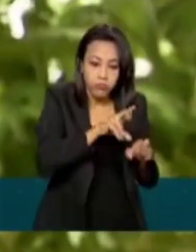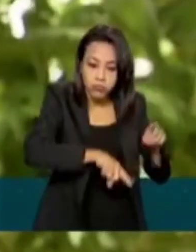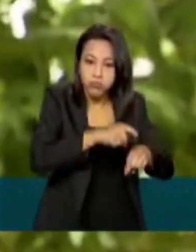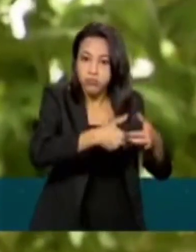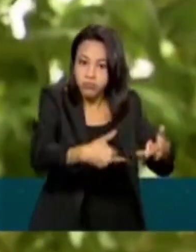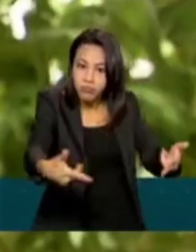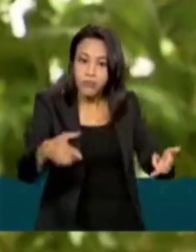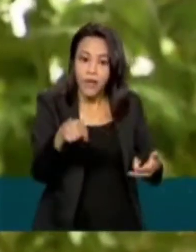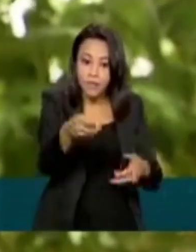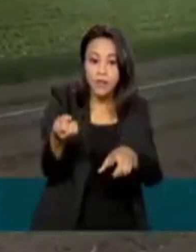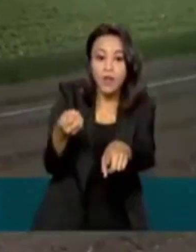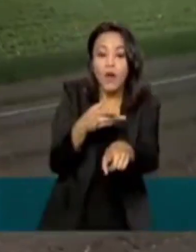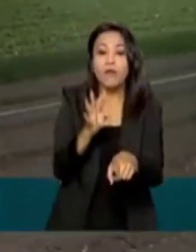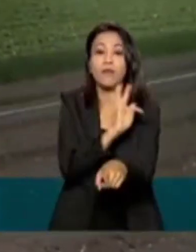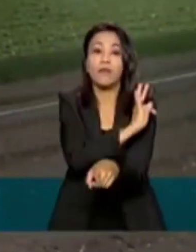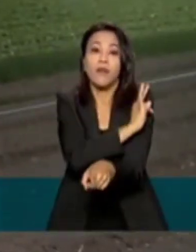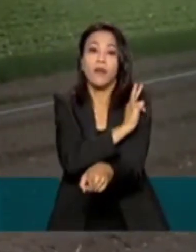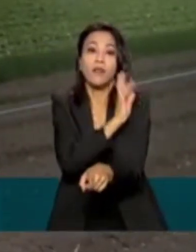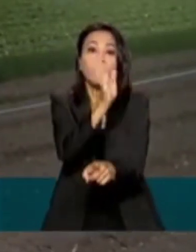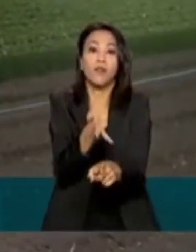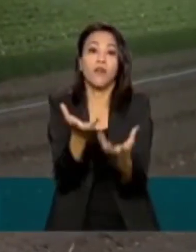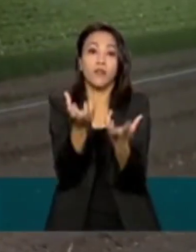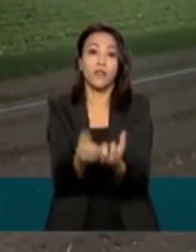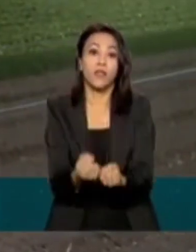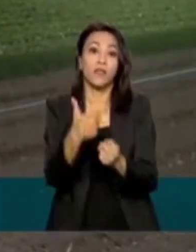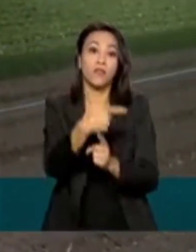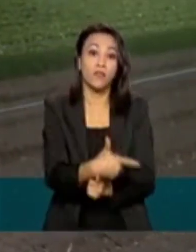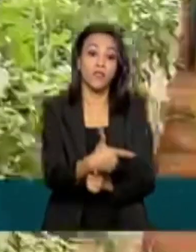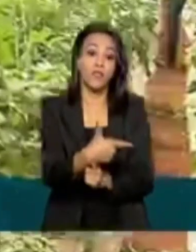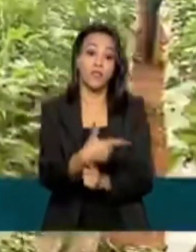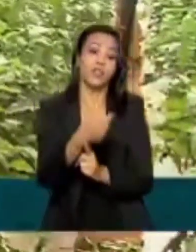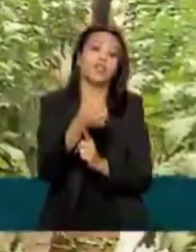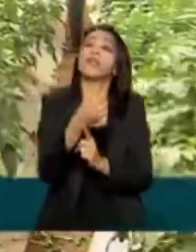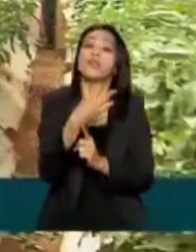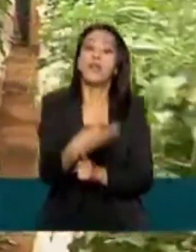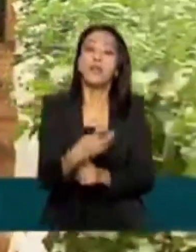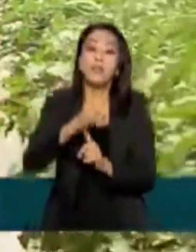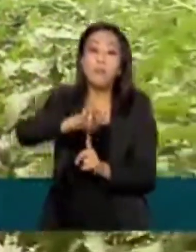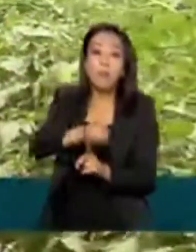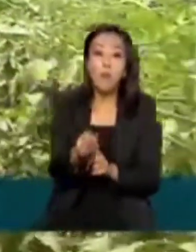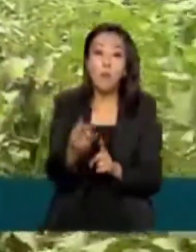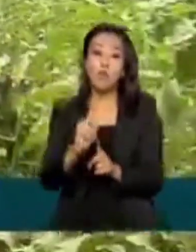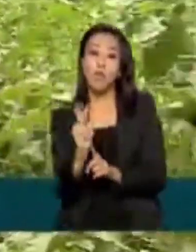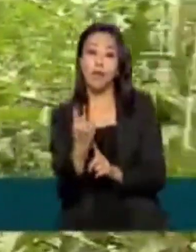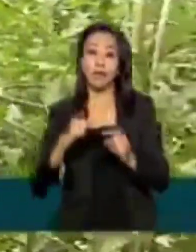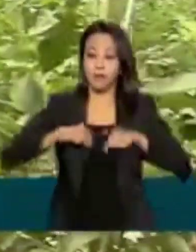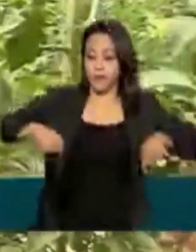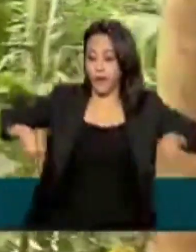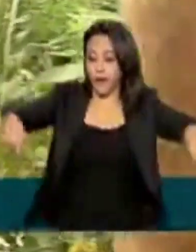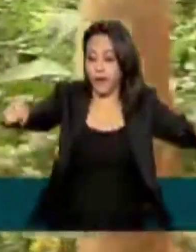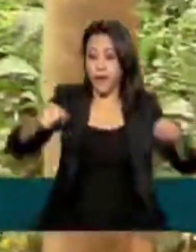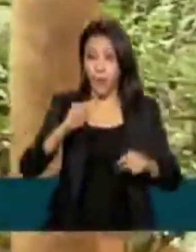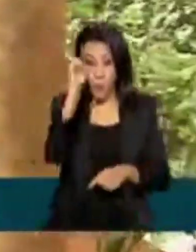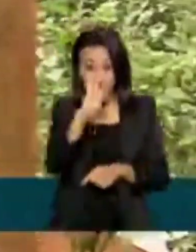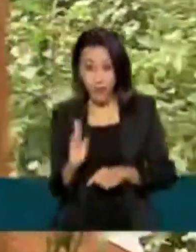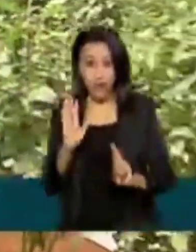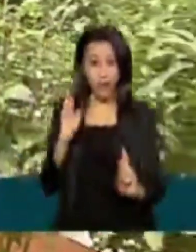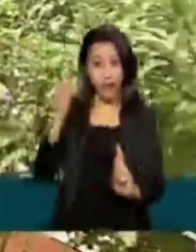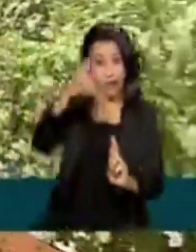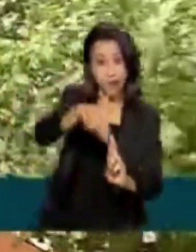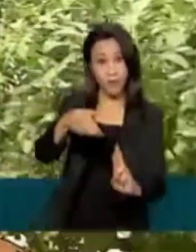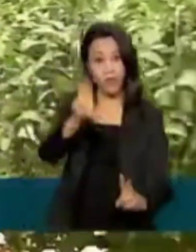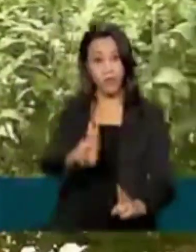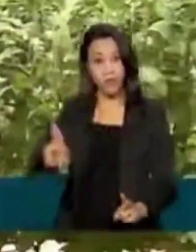nova técnica foi adotada em 23 milhões de hectares. Hoje, o Brasil é referência mundial na utilização de